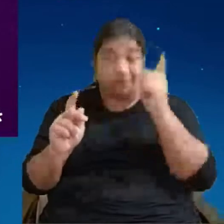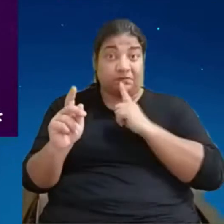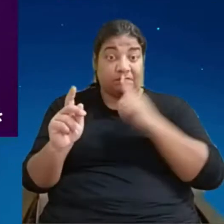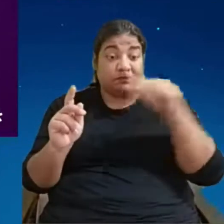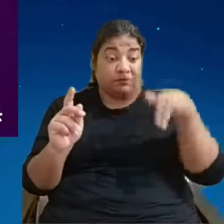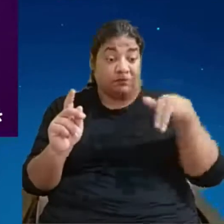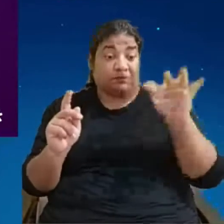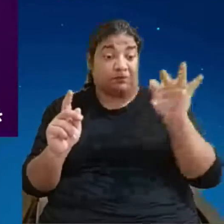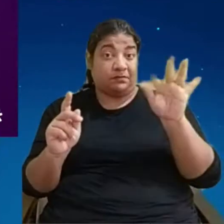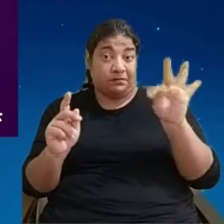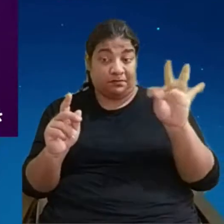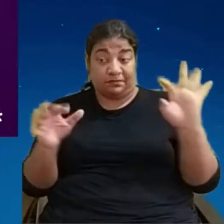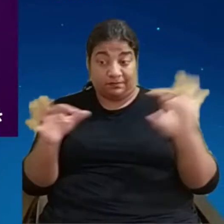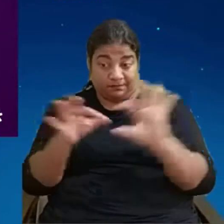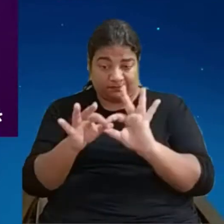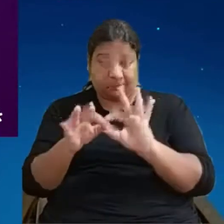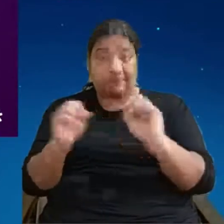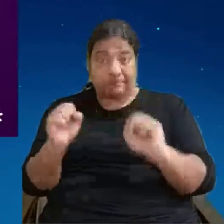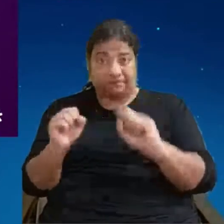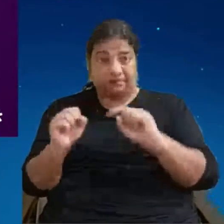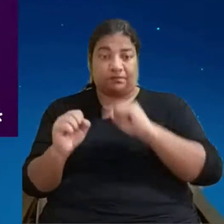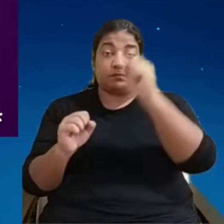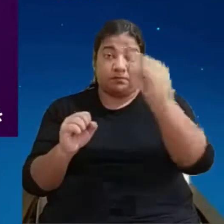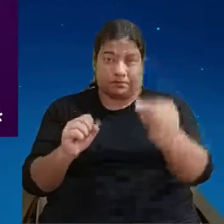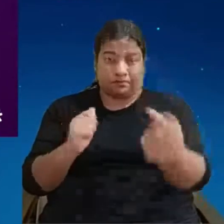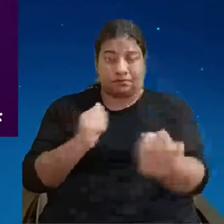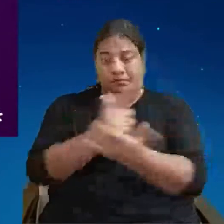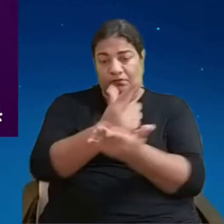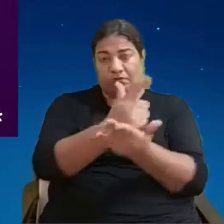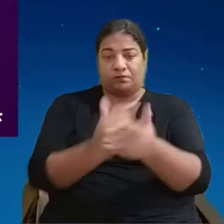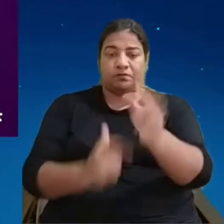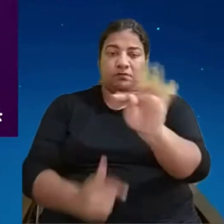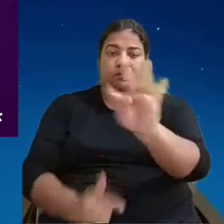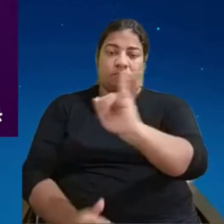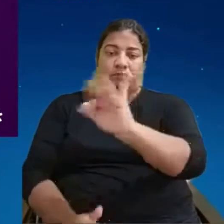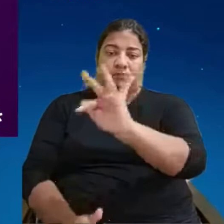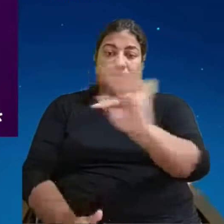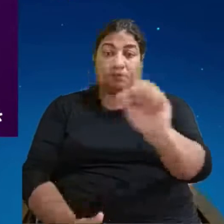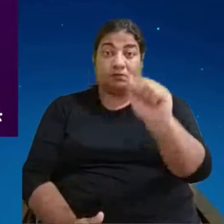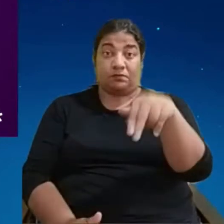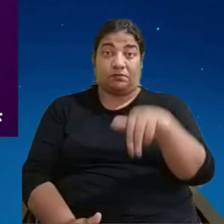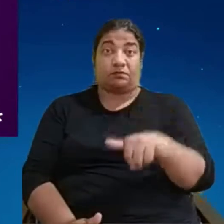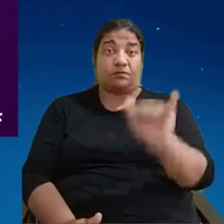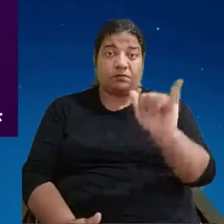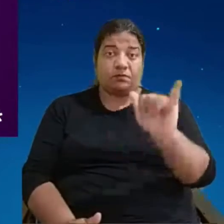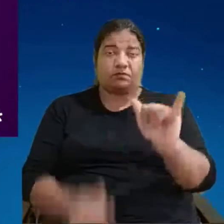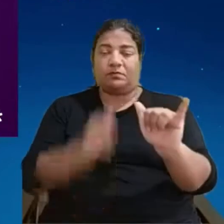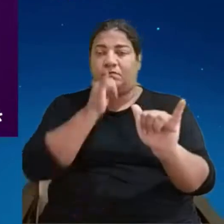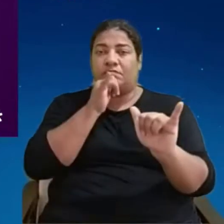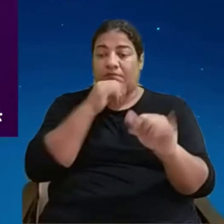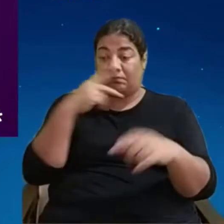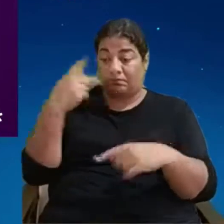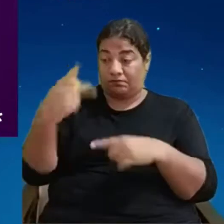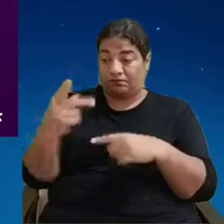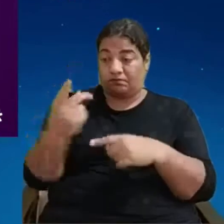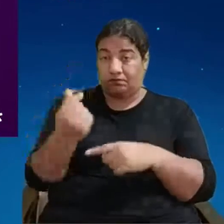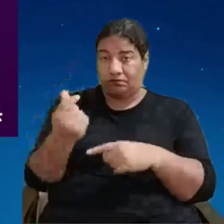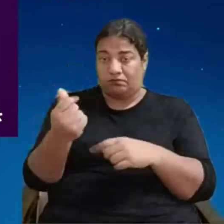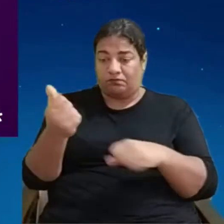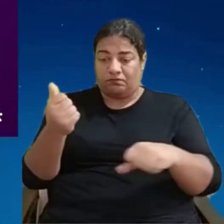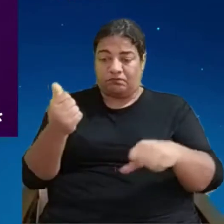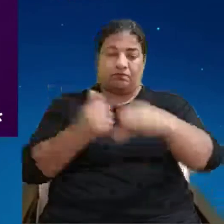NFTs e aí você poderia renderizar o seu CryptoPunk num pingente da Tiffany.